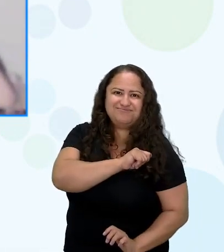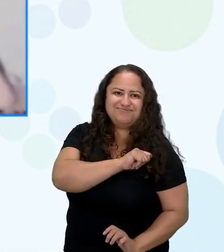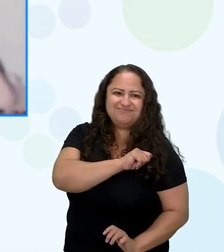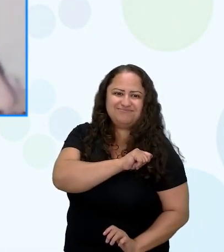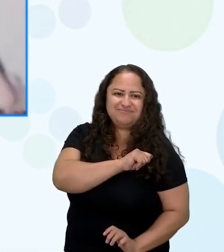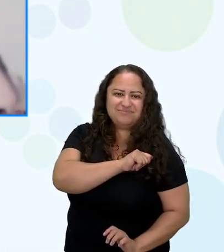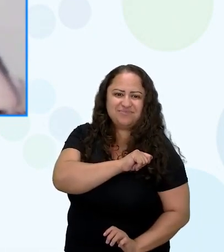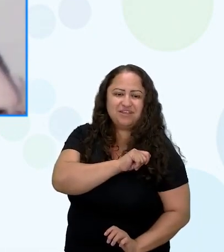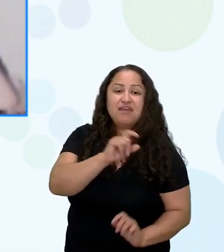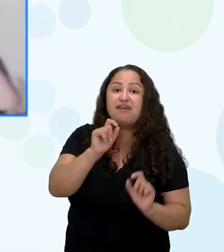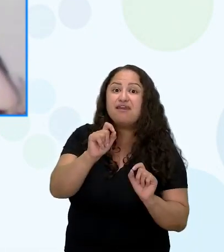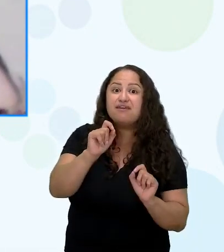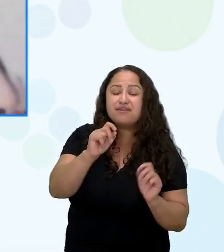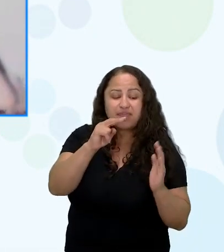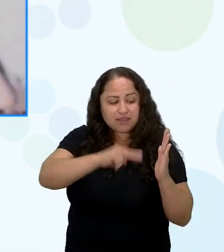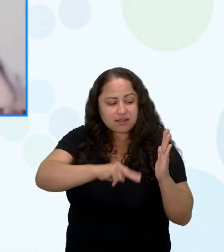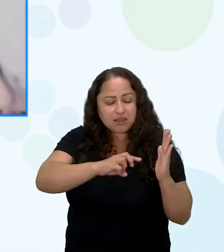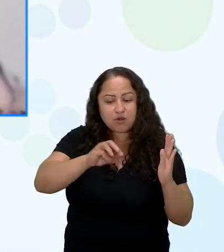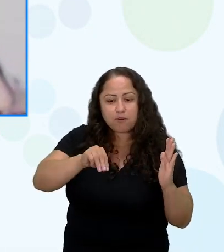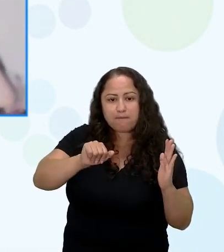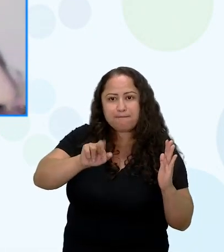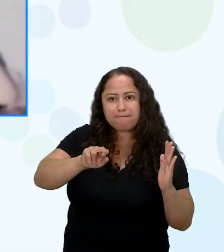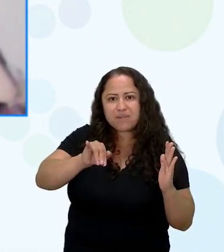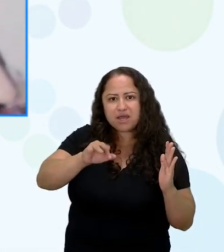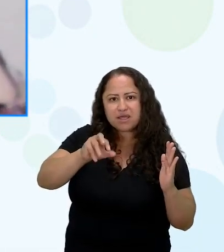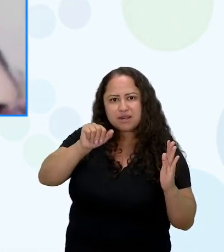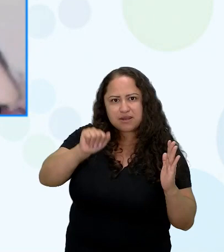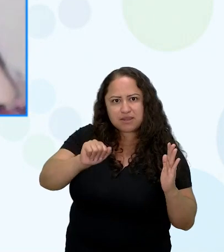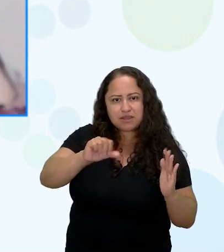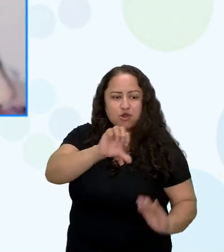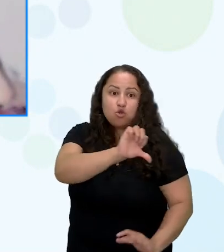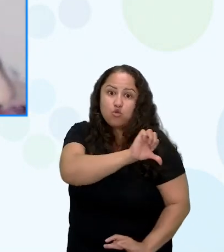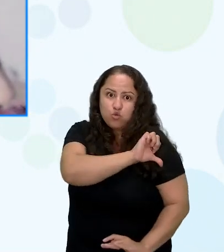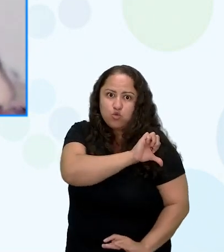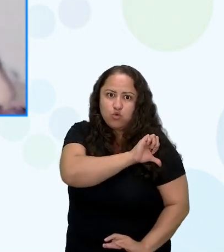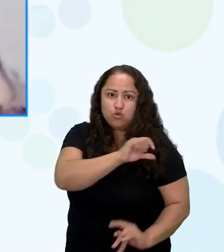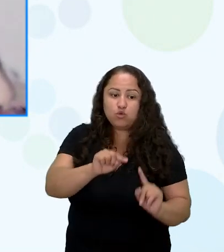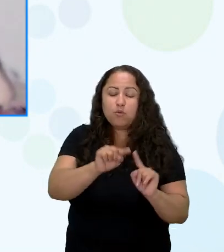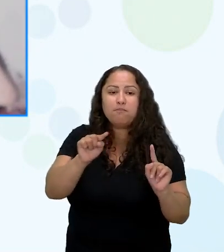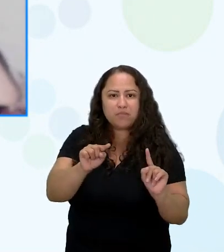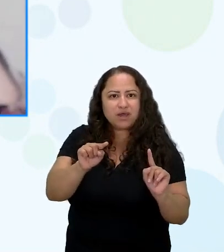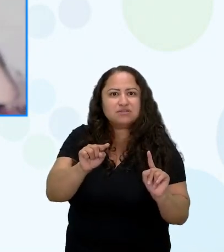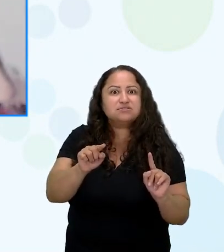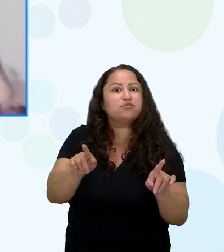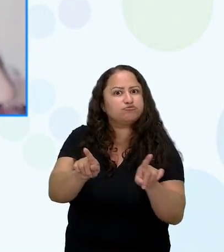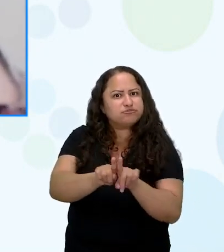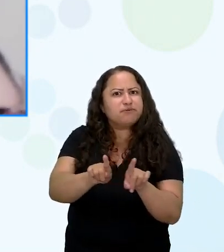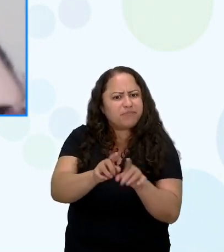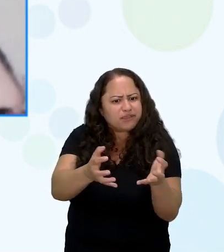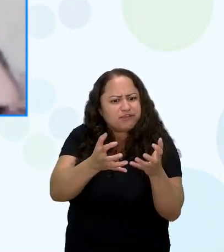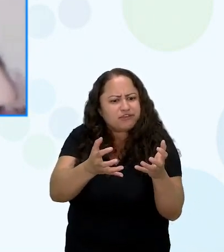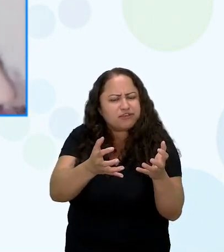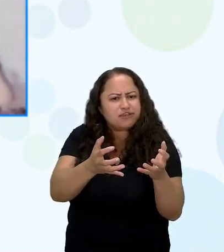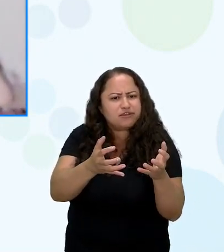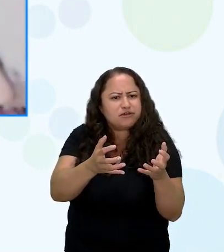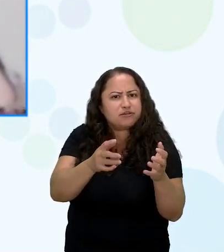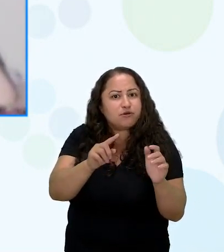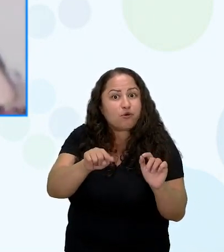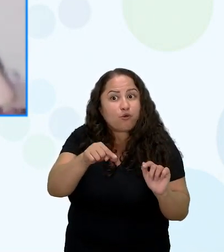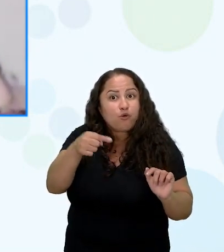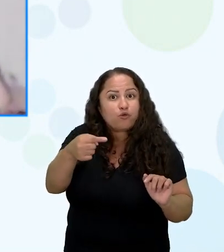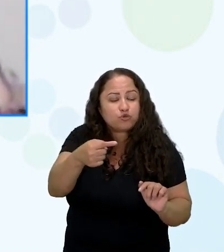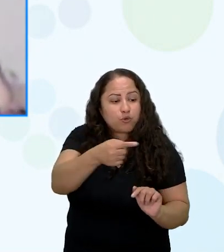quem leu foi a Maria Clara que tá no nono ano mas eu colocaria mais nono ano pra